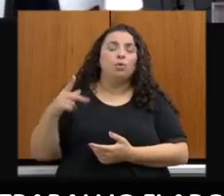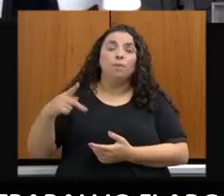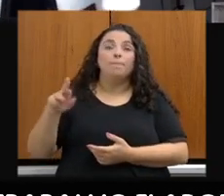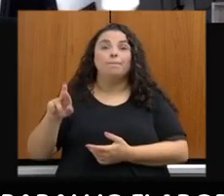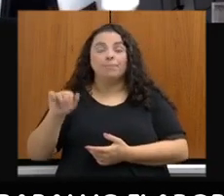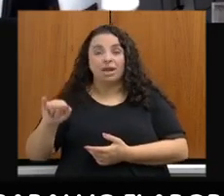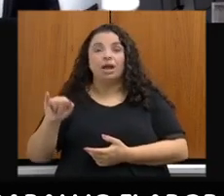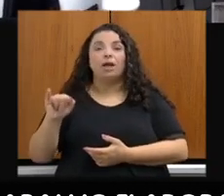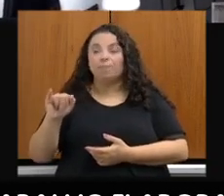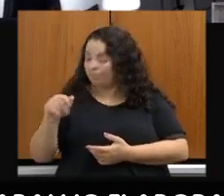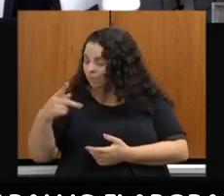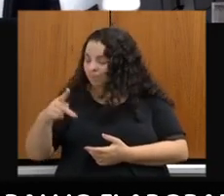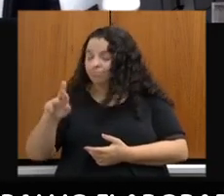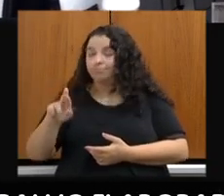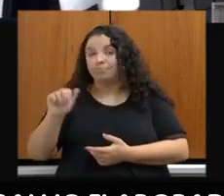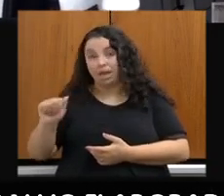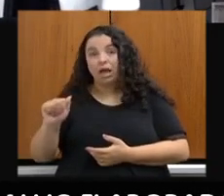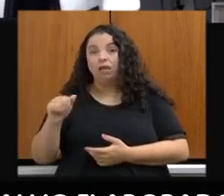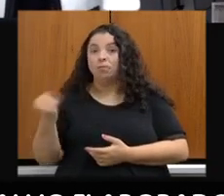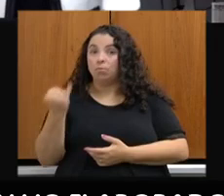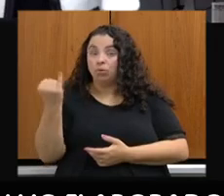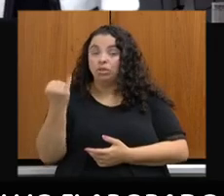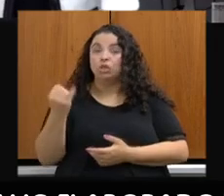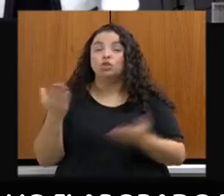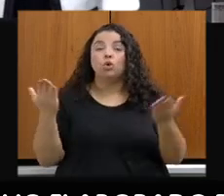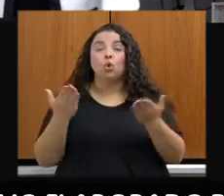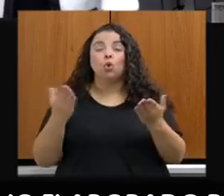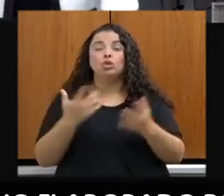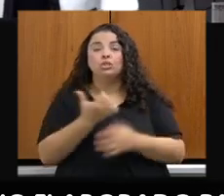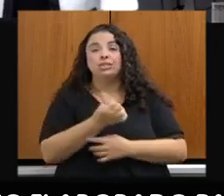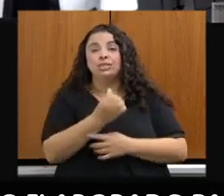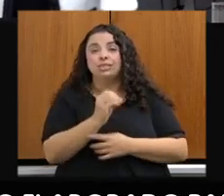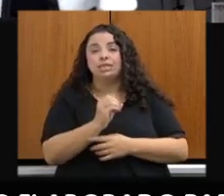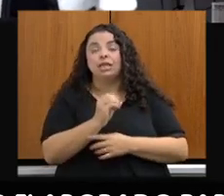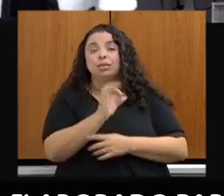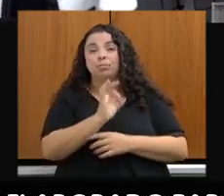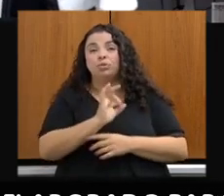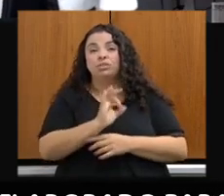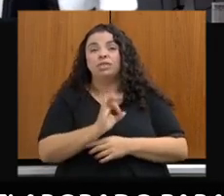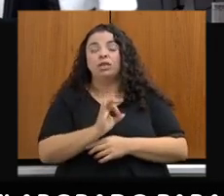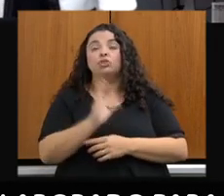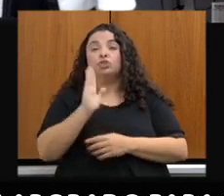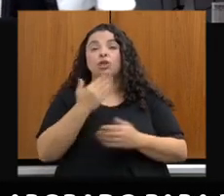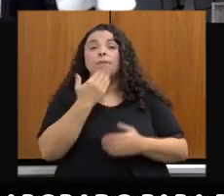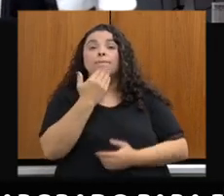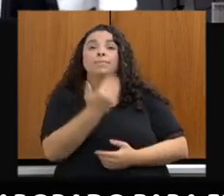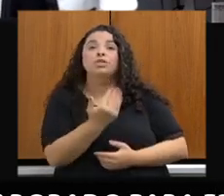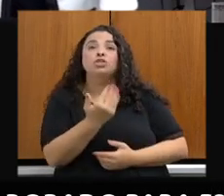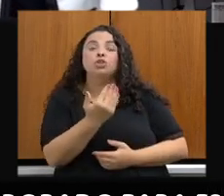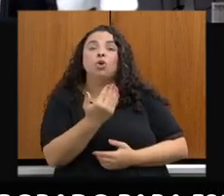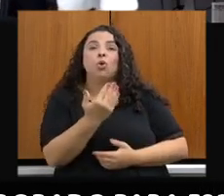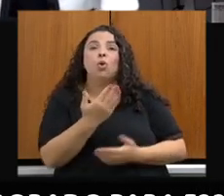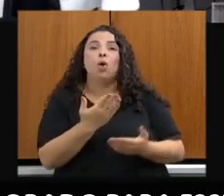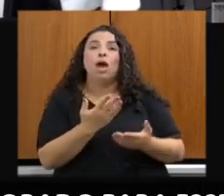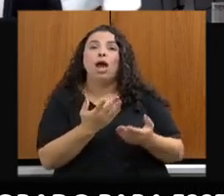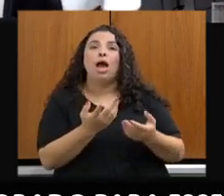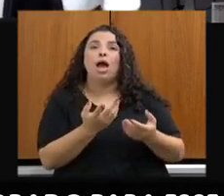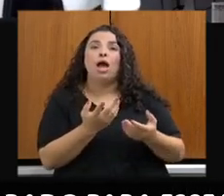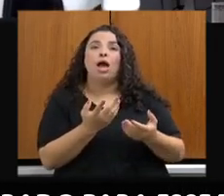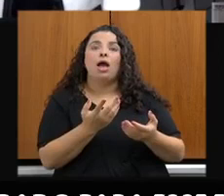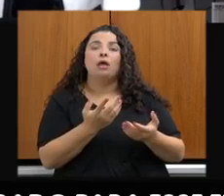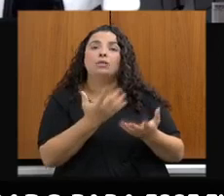60% já pediu a adesão do PRA dos imóveis cadastrados, são 939